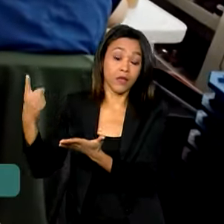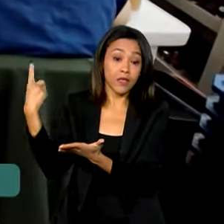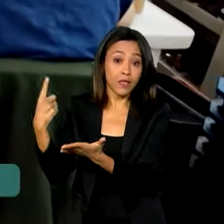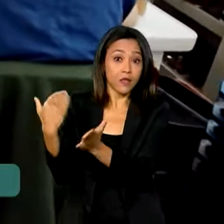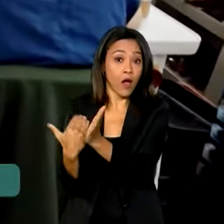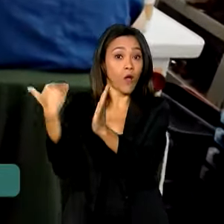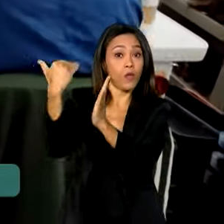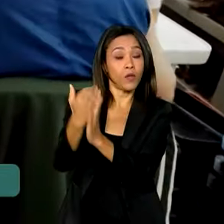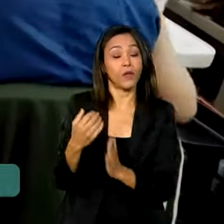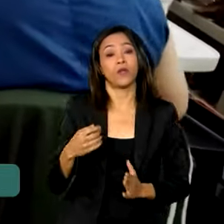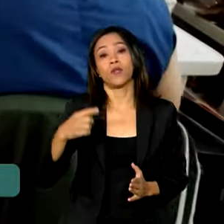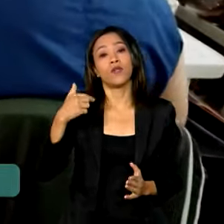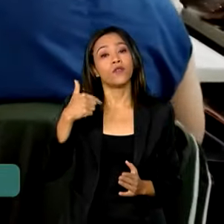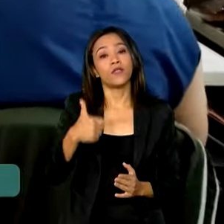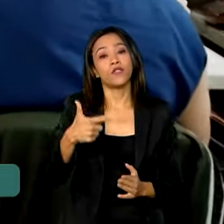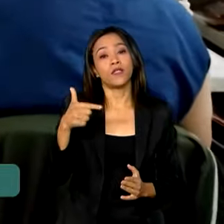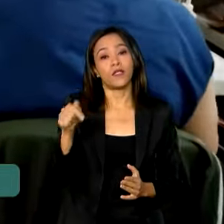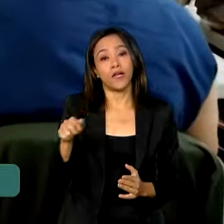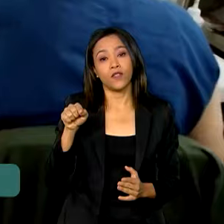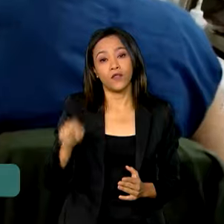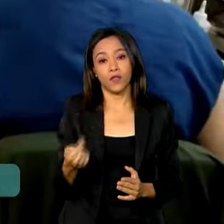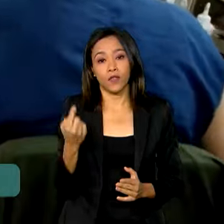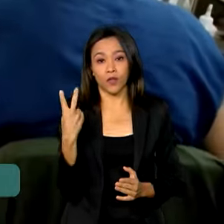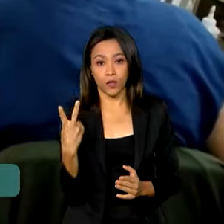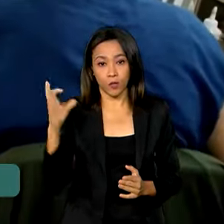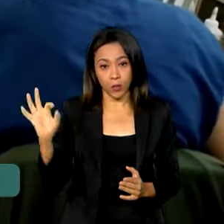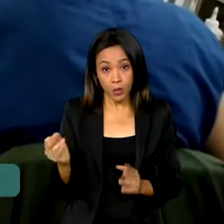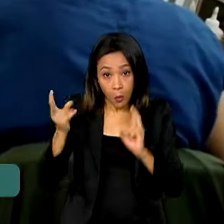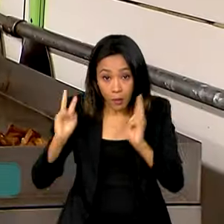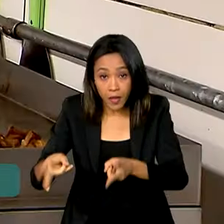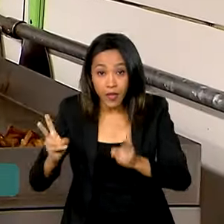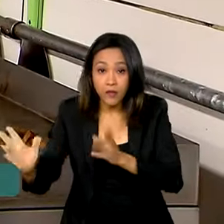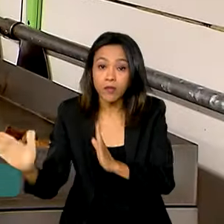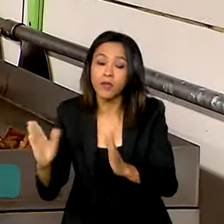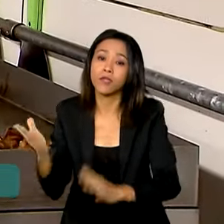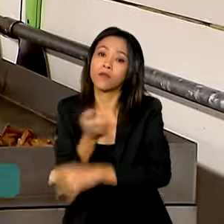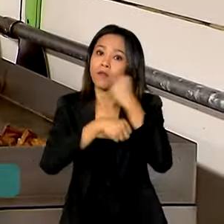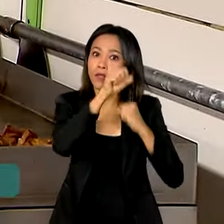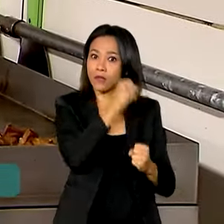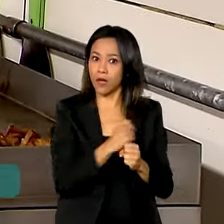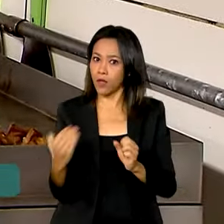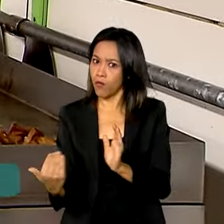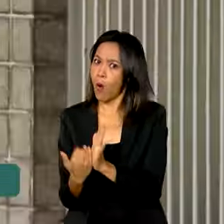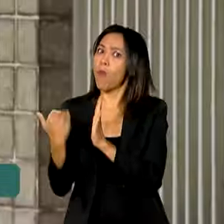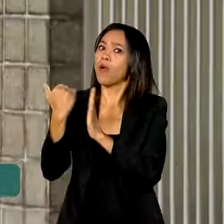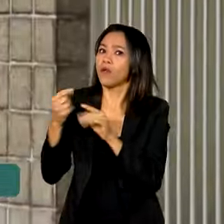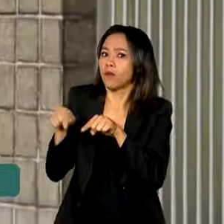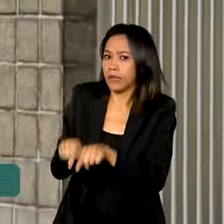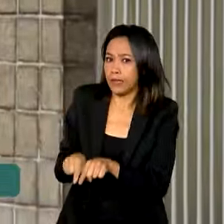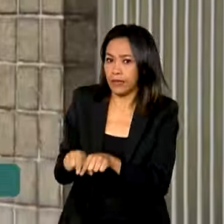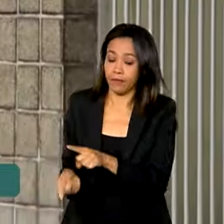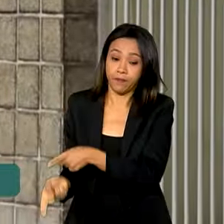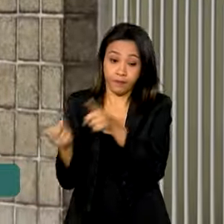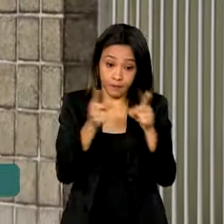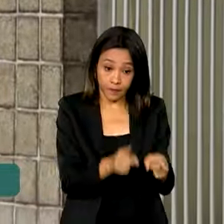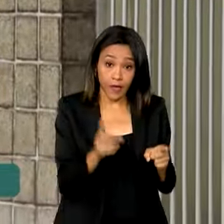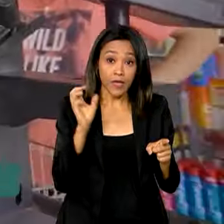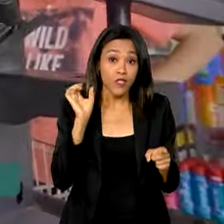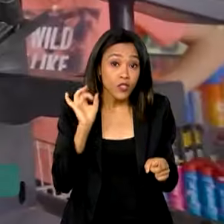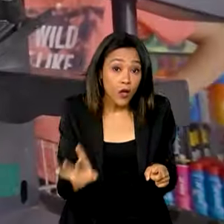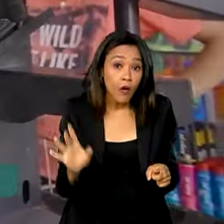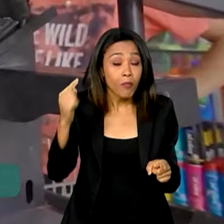27,2% em relação ao mesmo período do ano passado. Novamente, se considerarmos